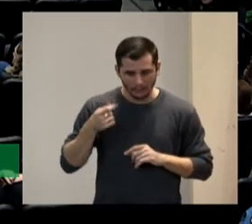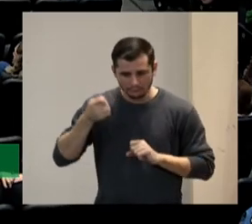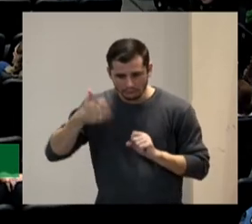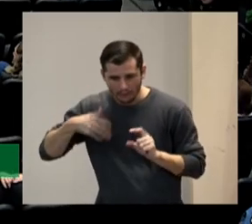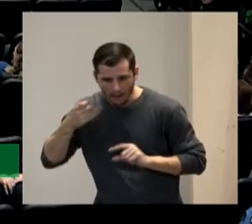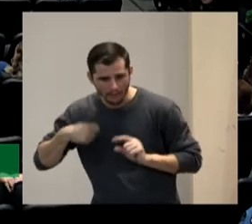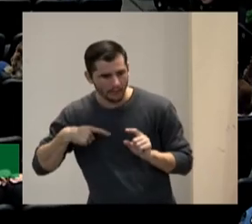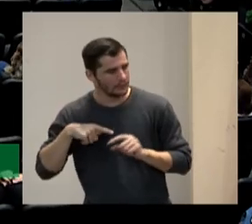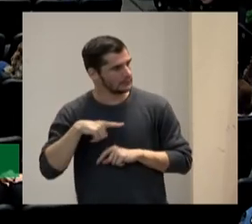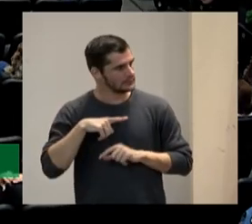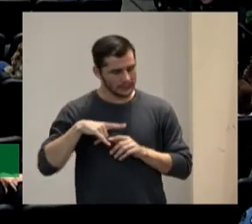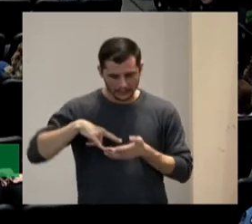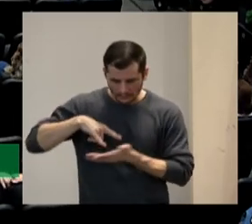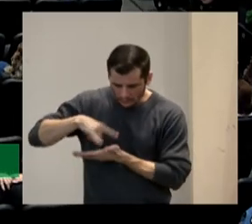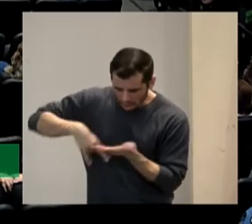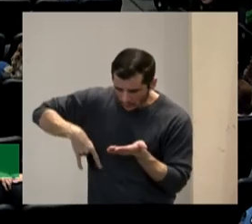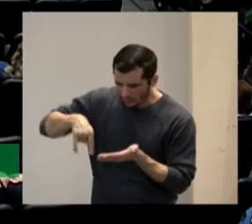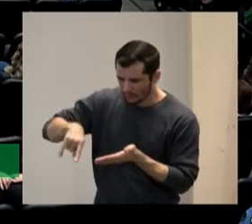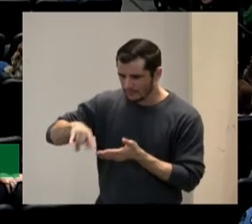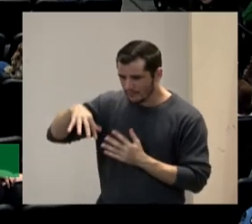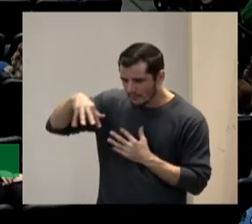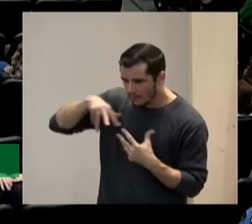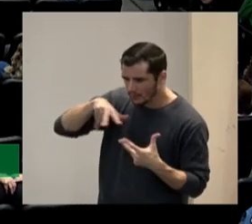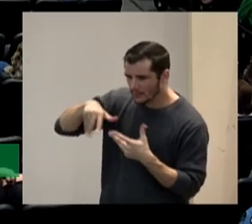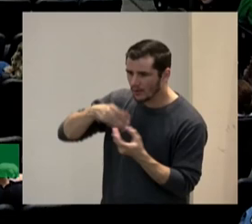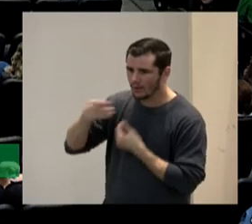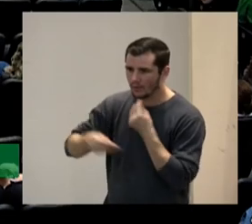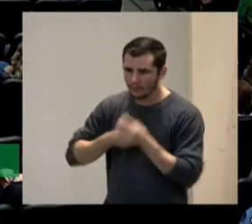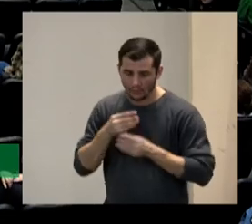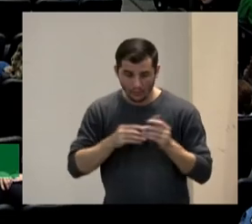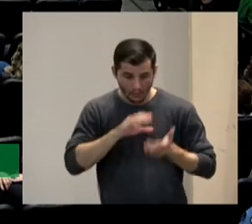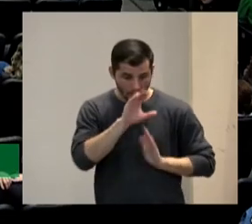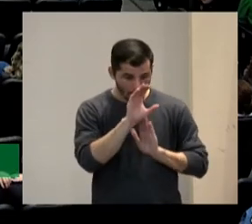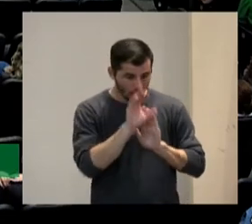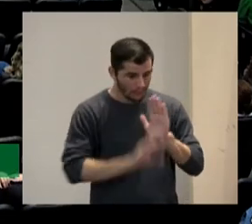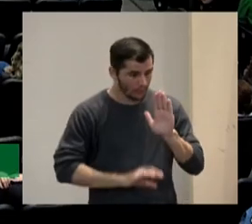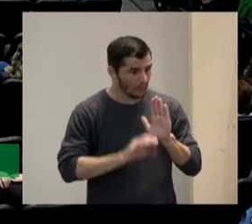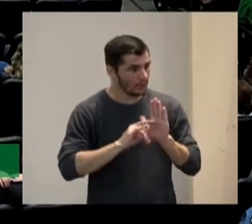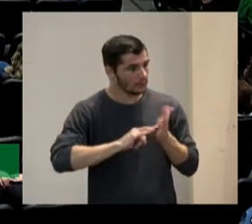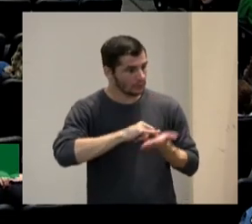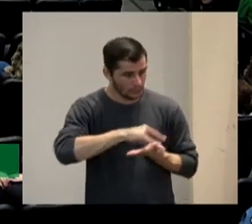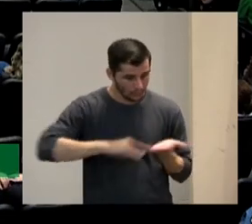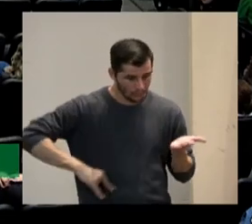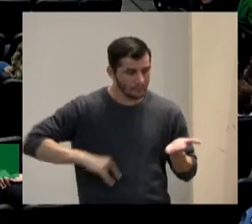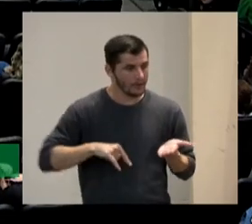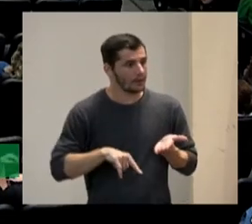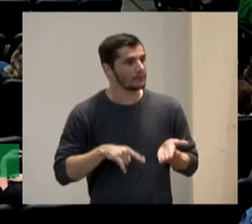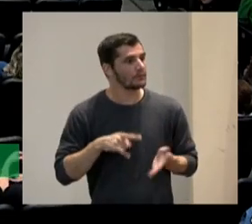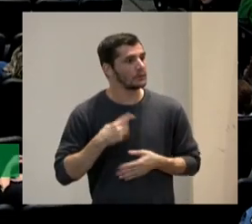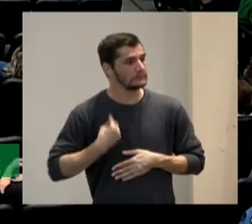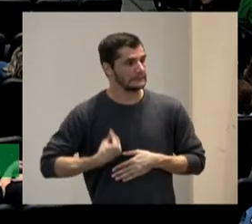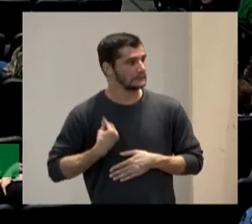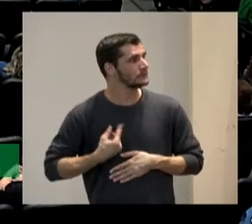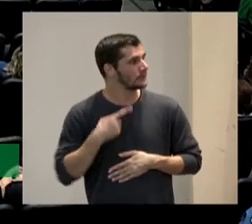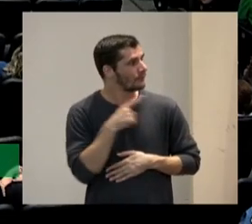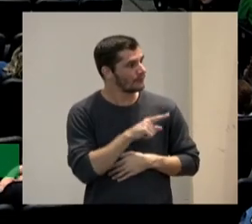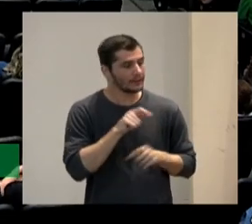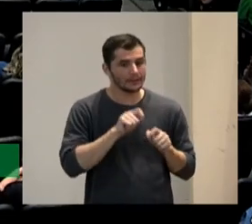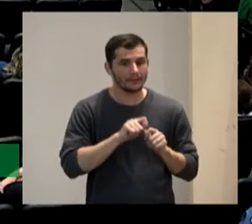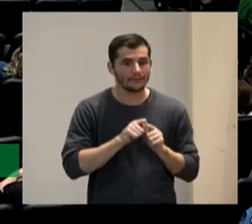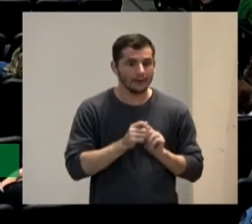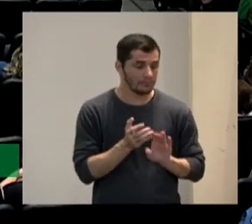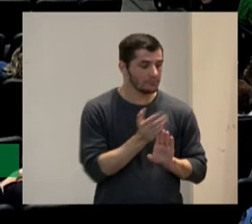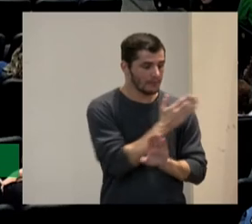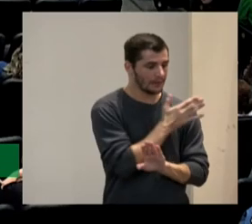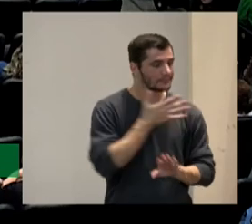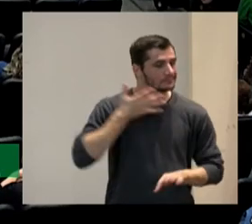dia aqui um documento para preparar adaptações curriculares sim sou eu eu mesmo eu já abandonei o discurso das